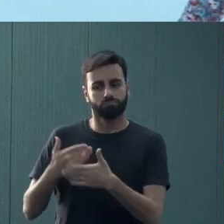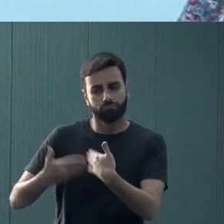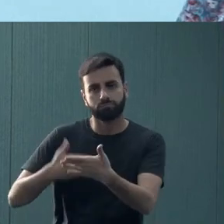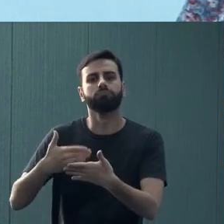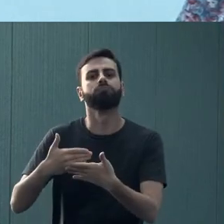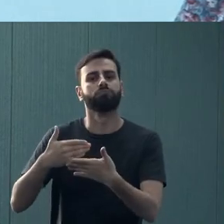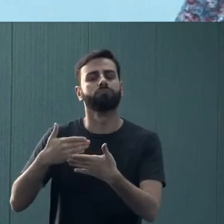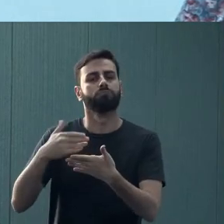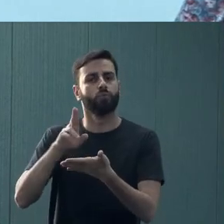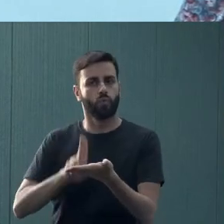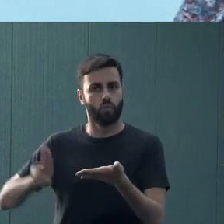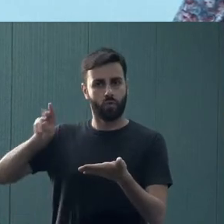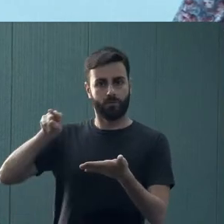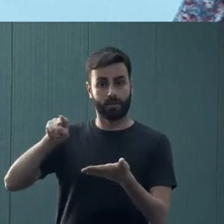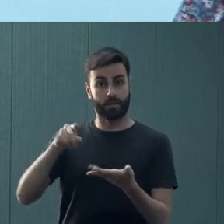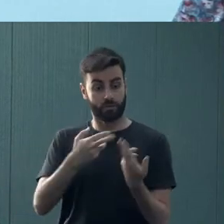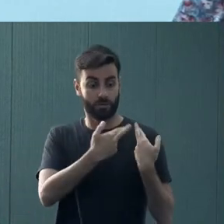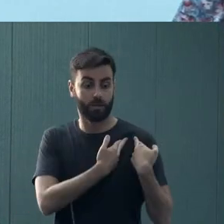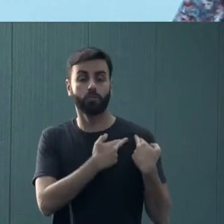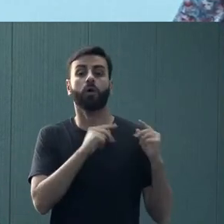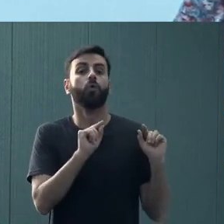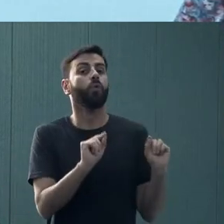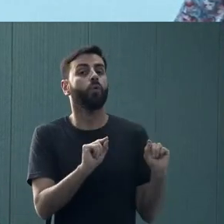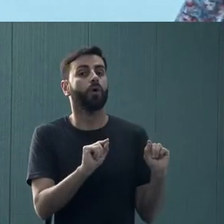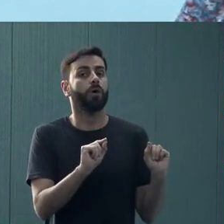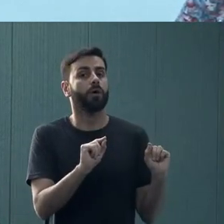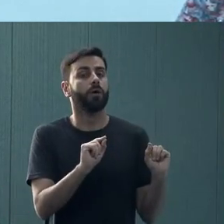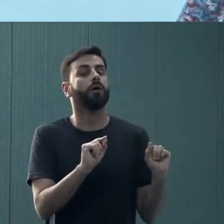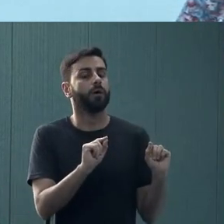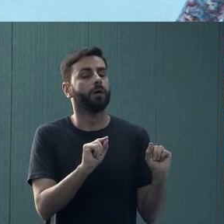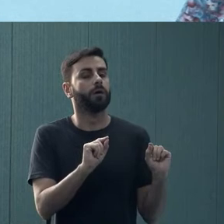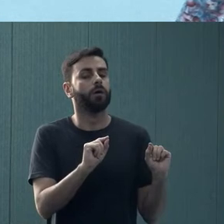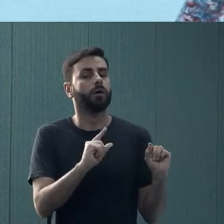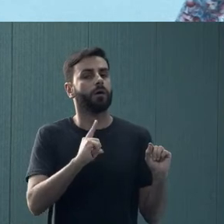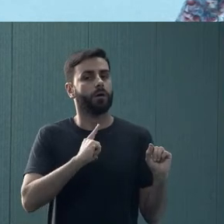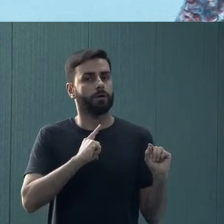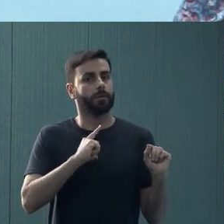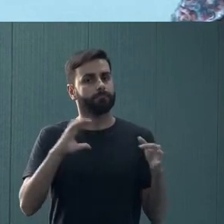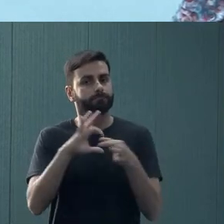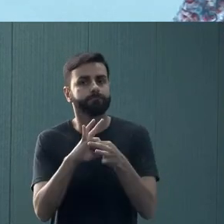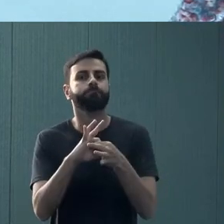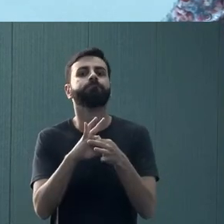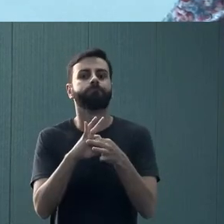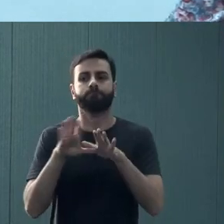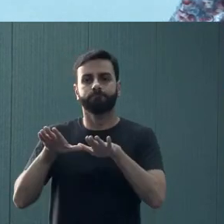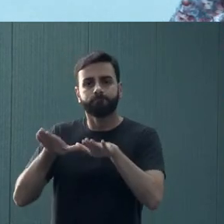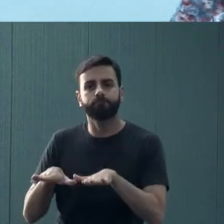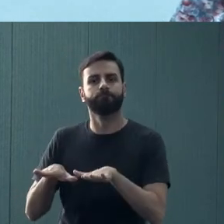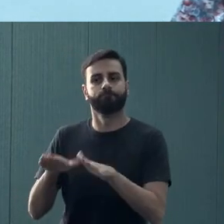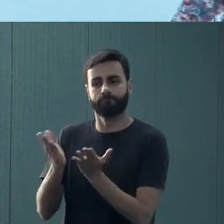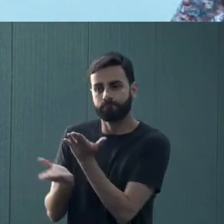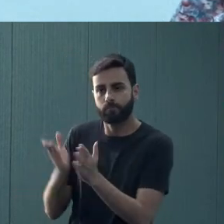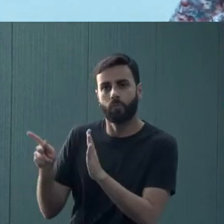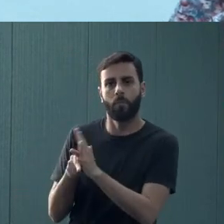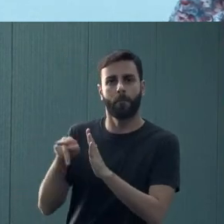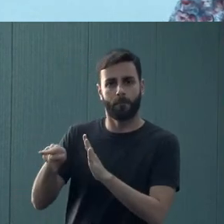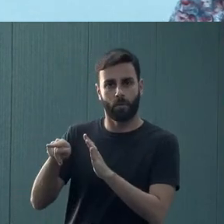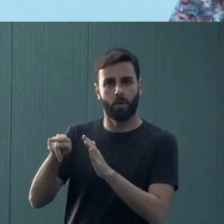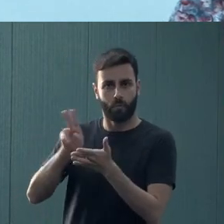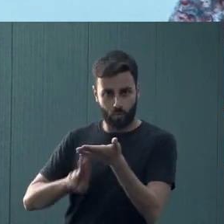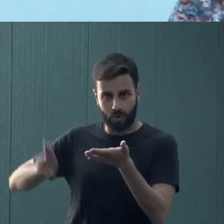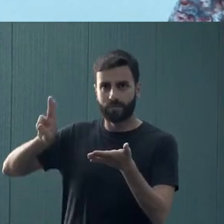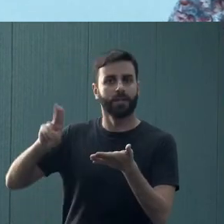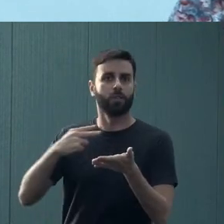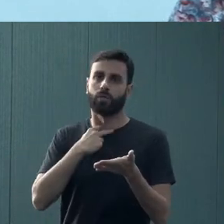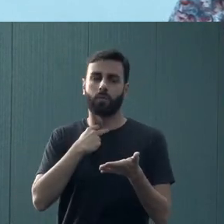Significa que nossa função passa, vincula-se à política de assistência estudantil da universidade. É